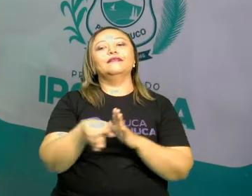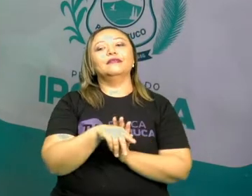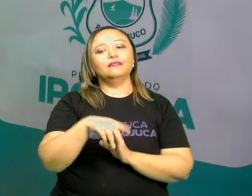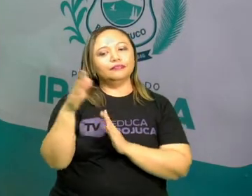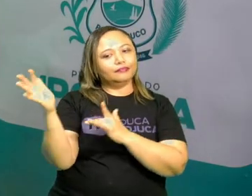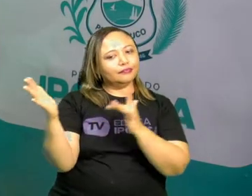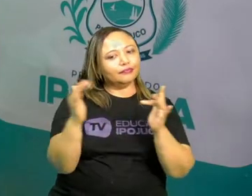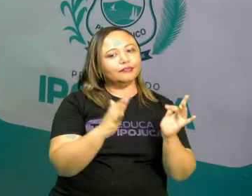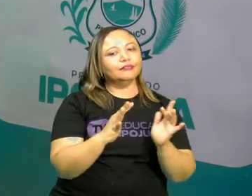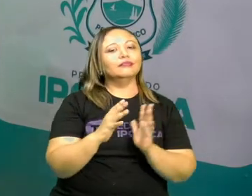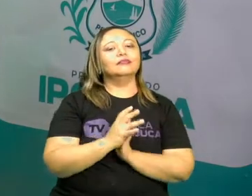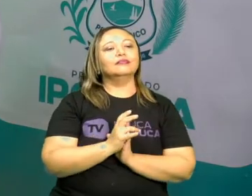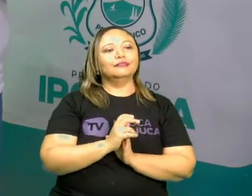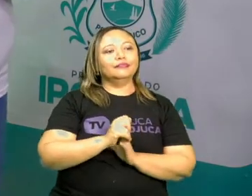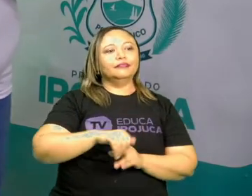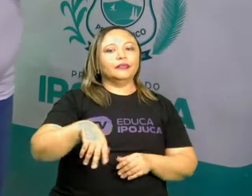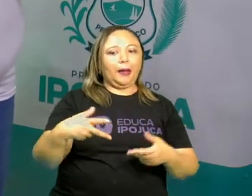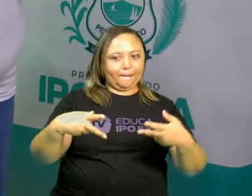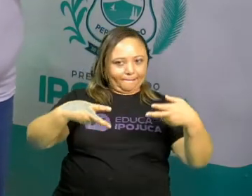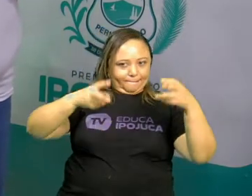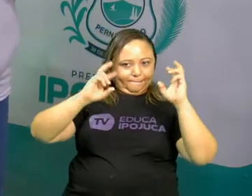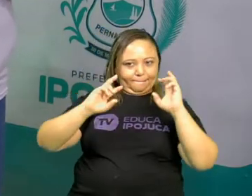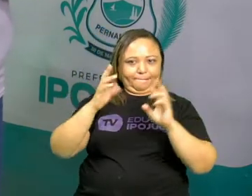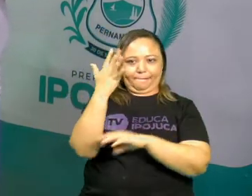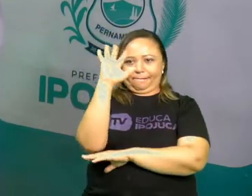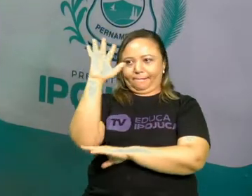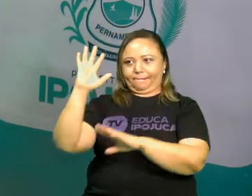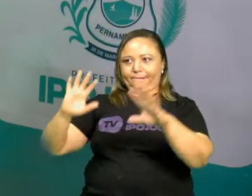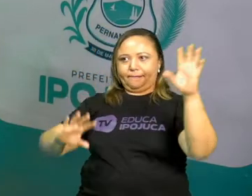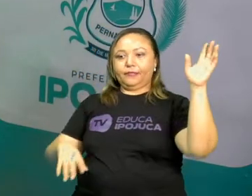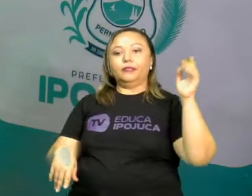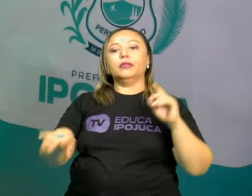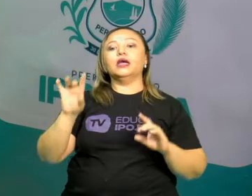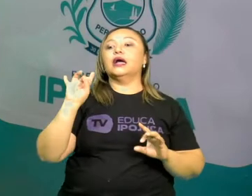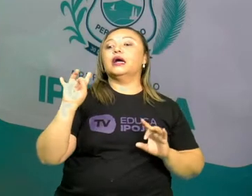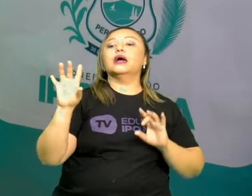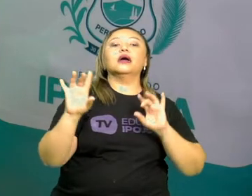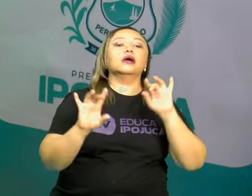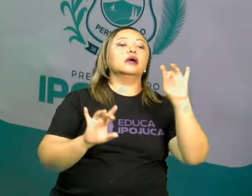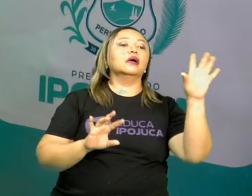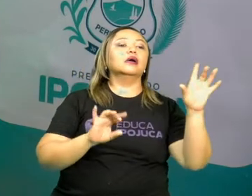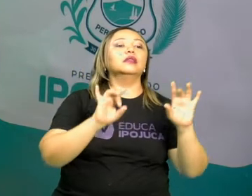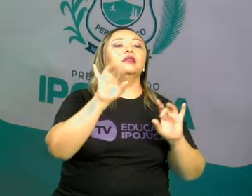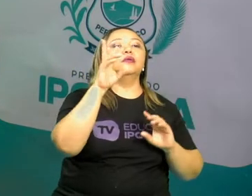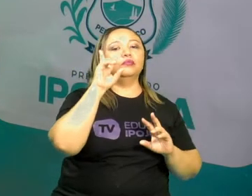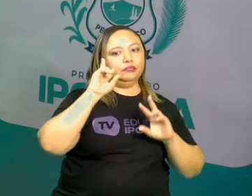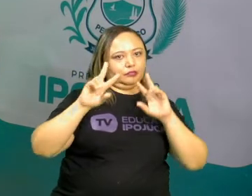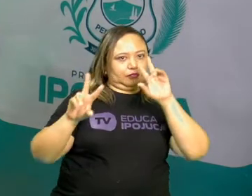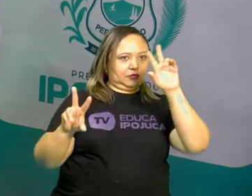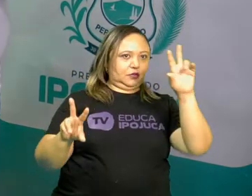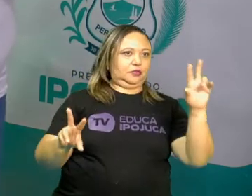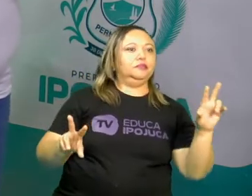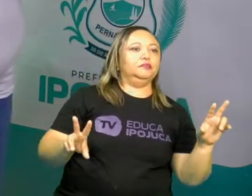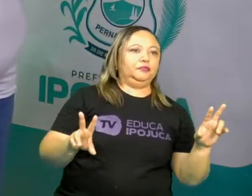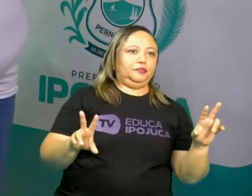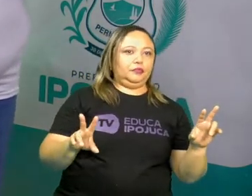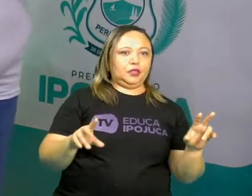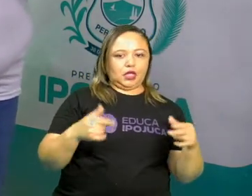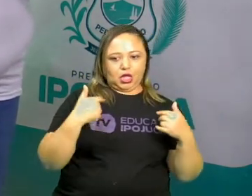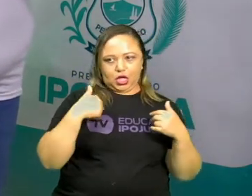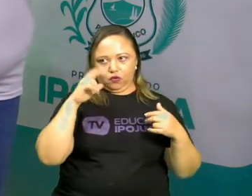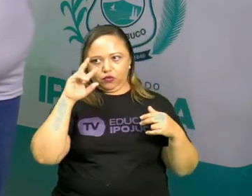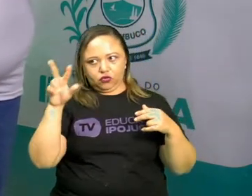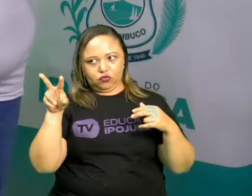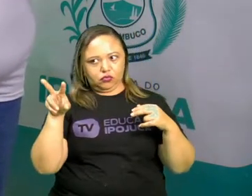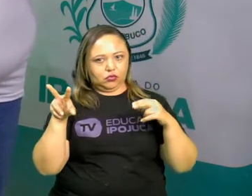seguir. A percepção de paisagem depende muito da visão do observador. Por exemplo, eu estou